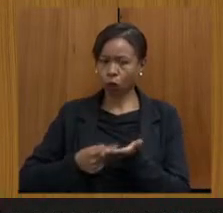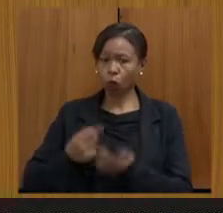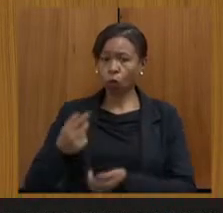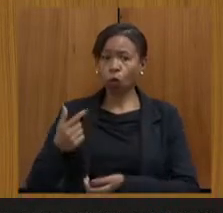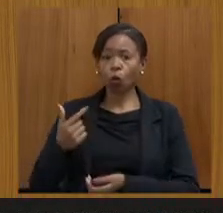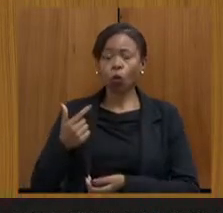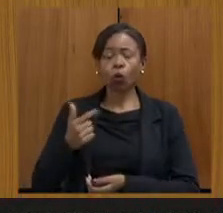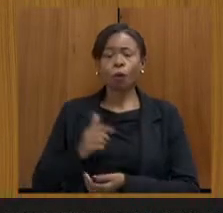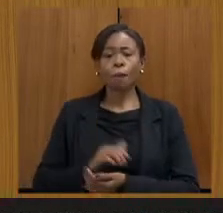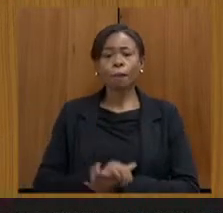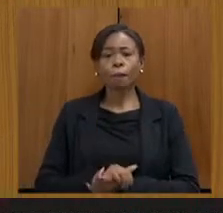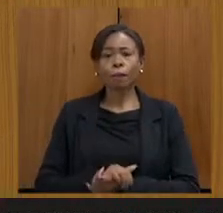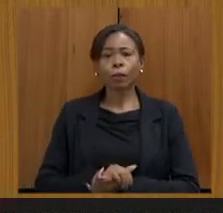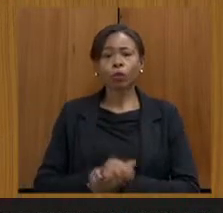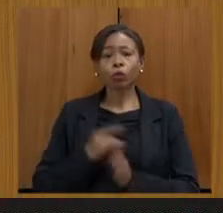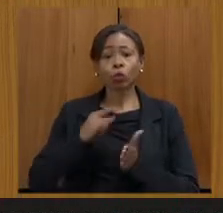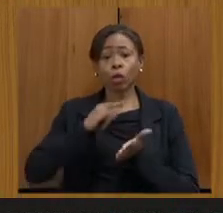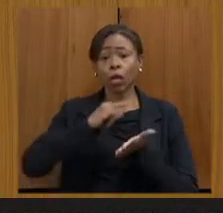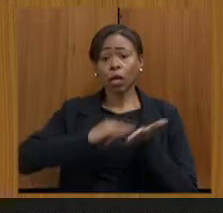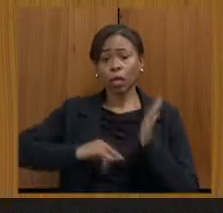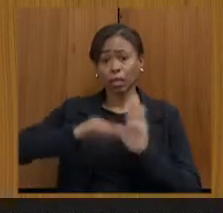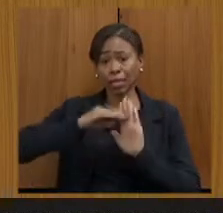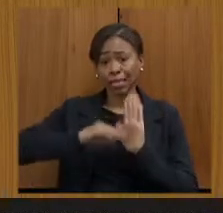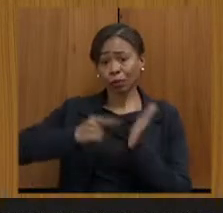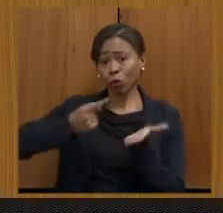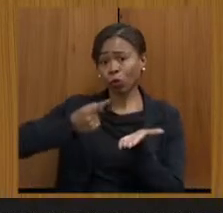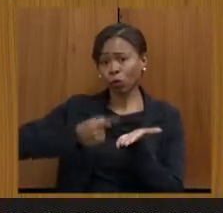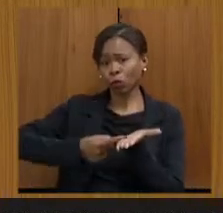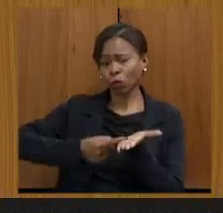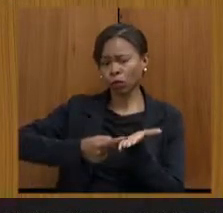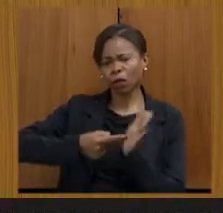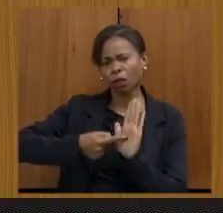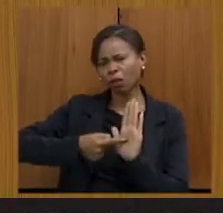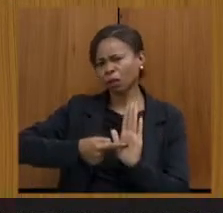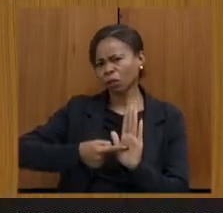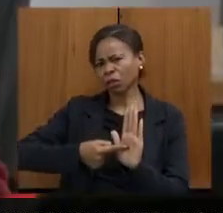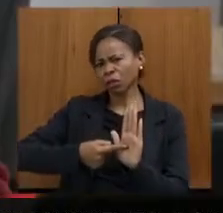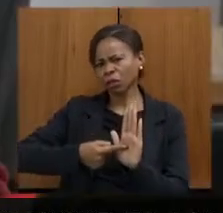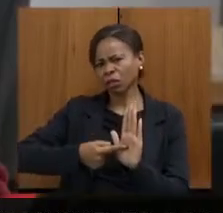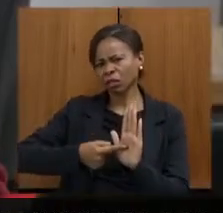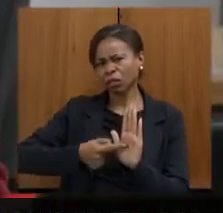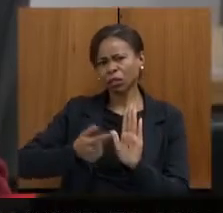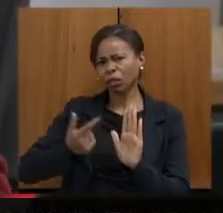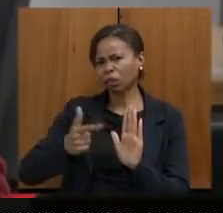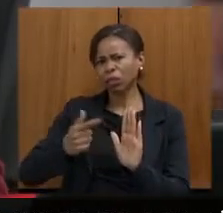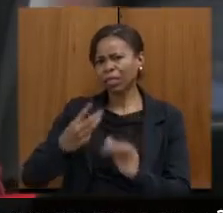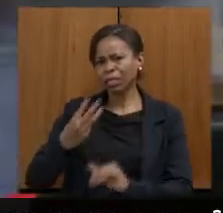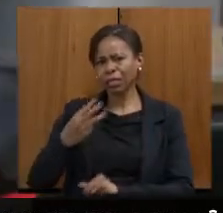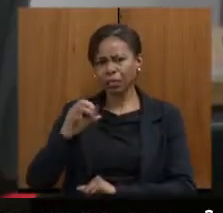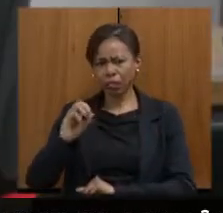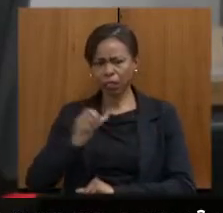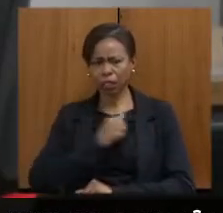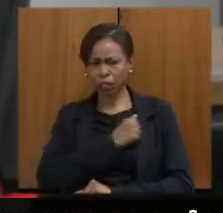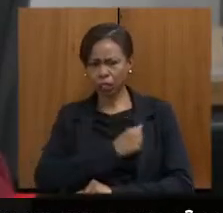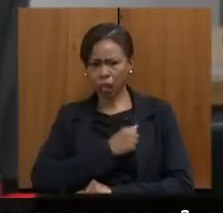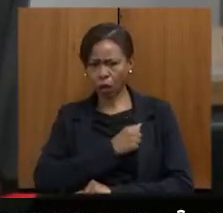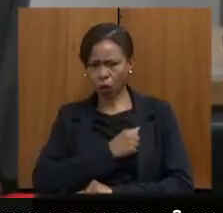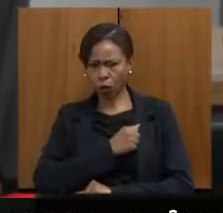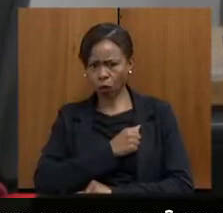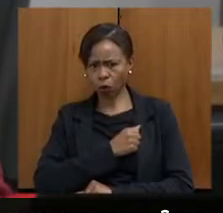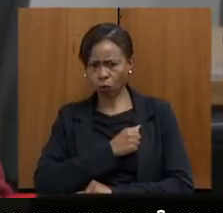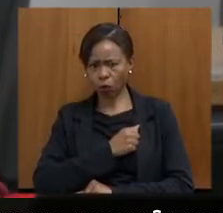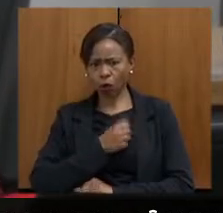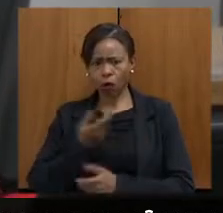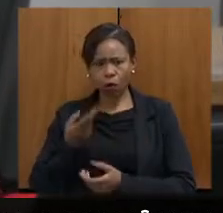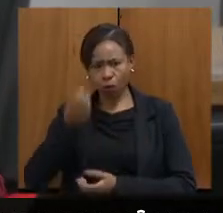do termo de compromisso, e esse aditamento não diz que o prazo de 30 de agosto é para os municípios enviarem